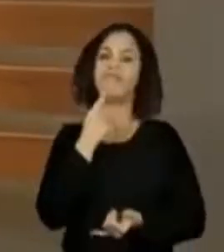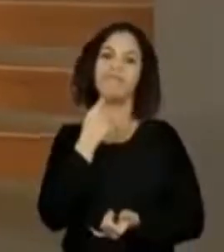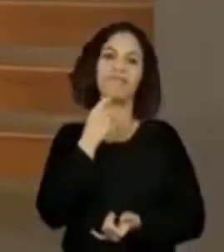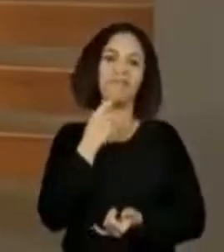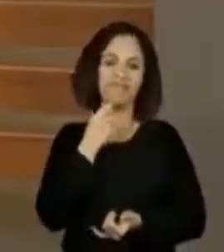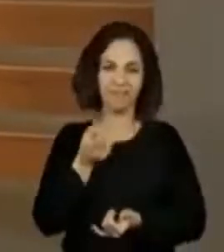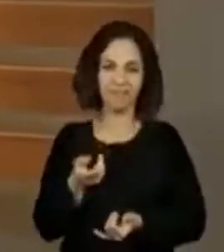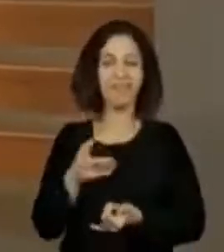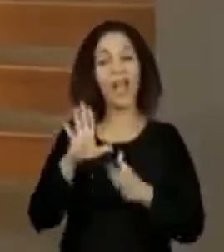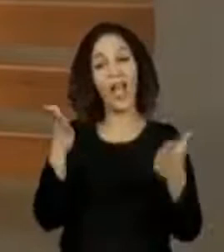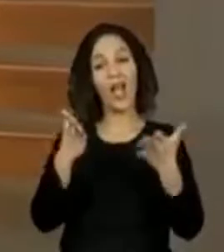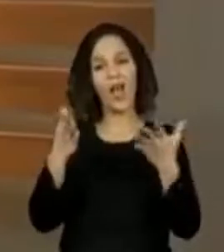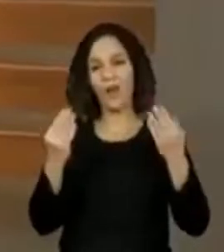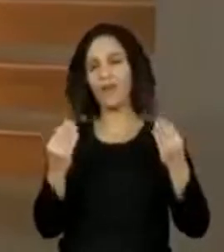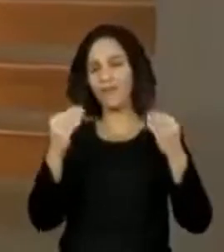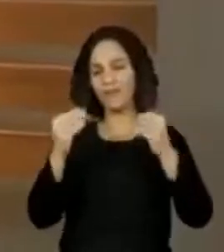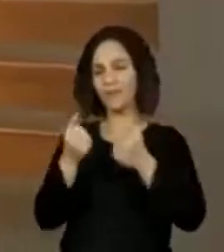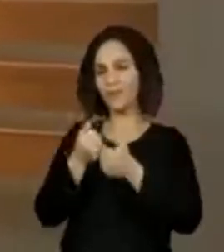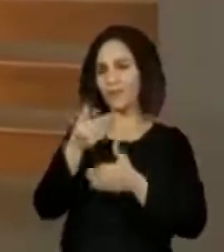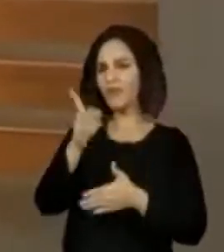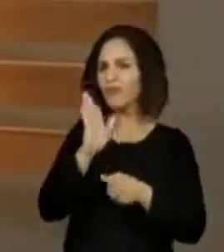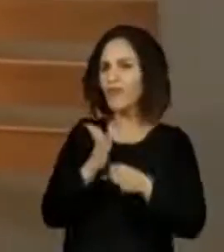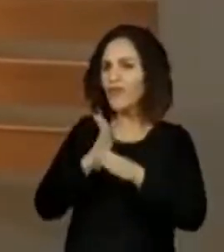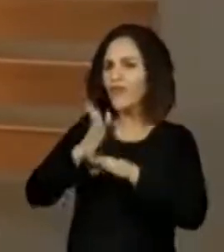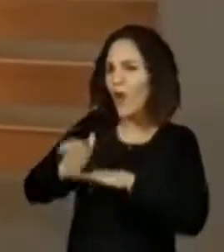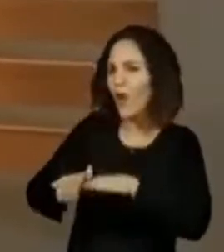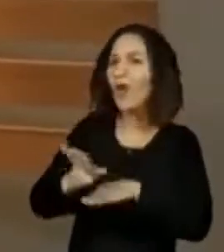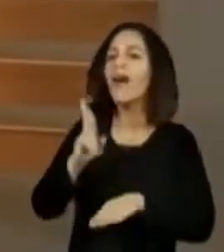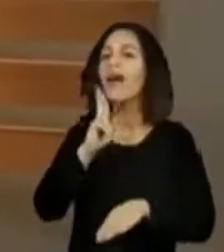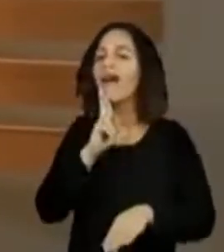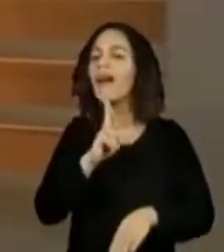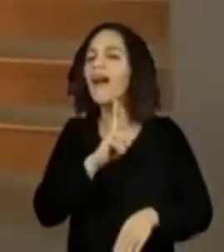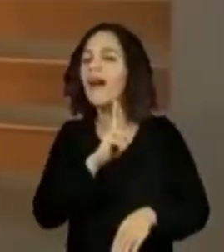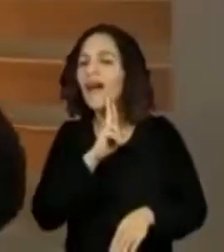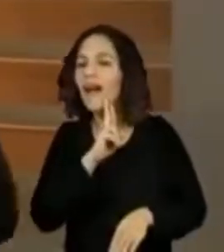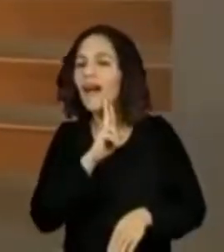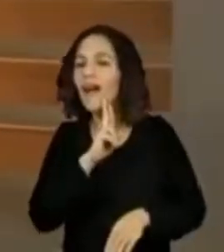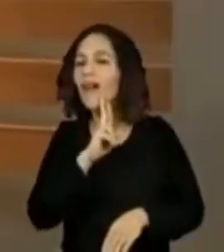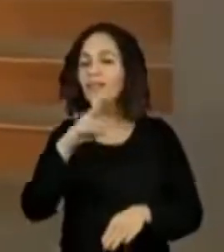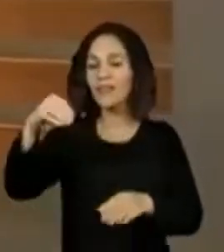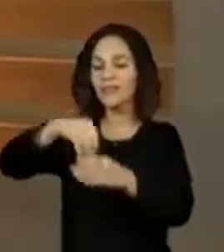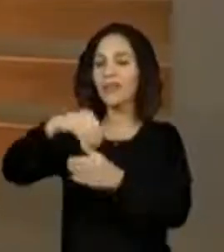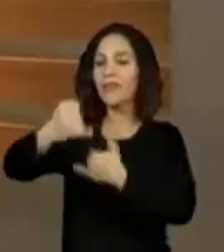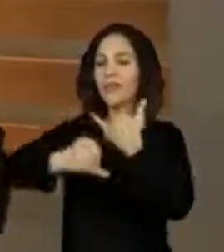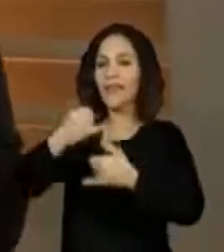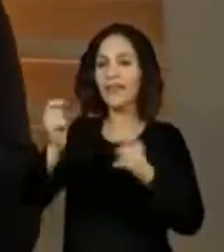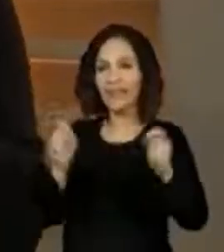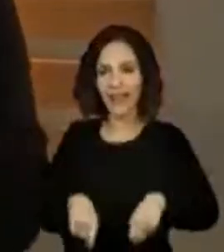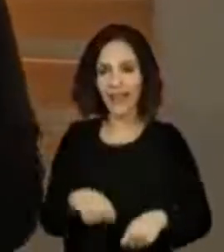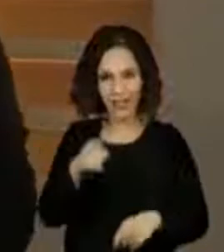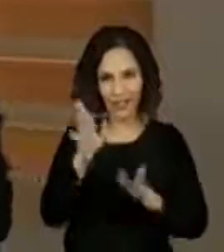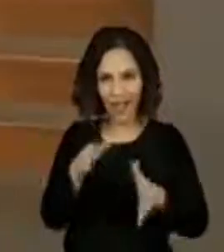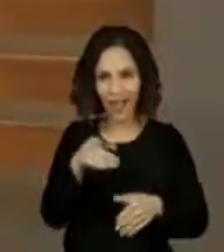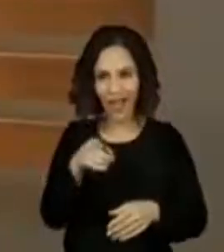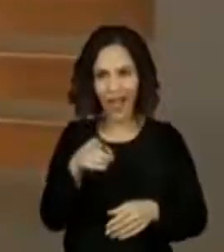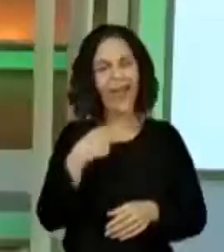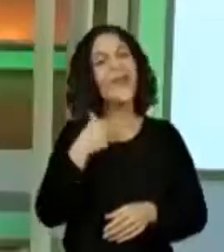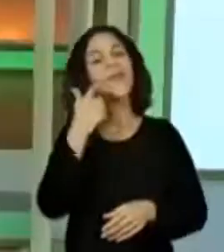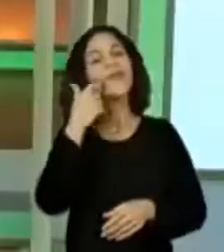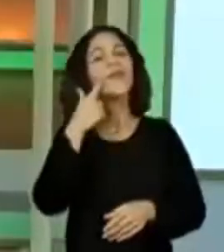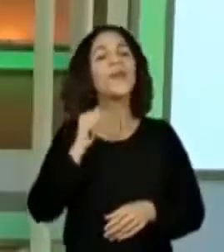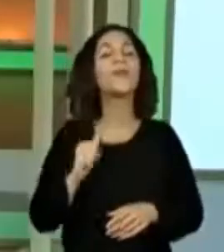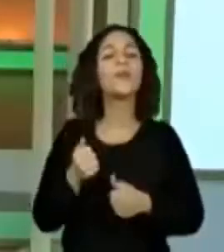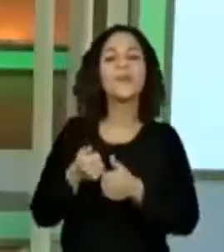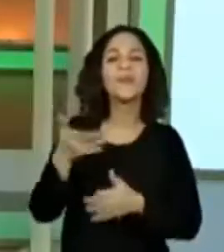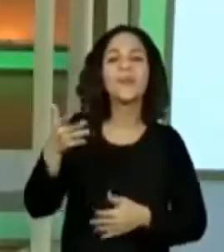Escreve aí no chat se você já foi em algum restaurante que dava para você brincar. Quero só ver as respostas.